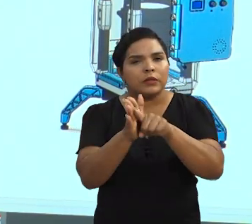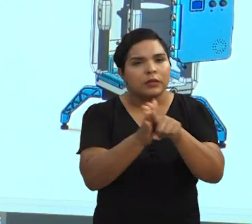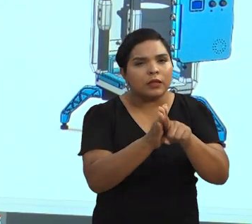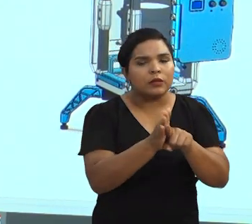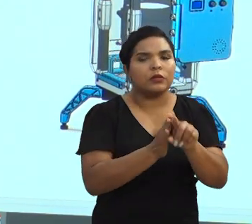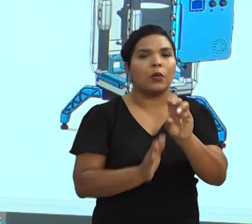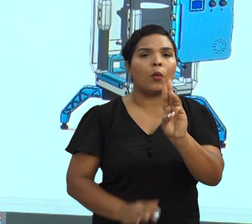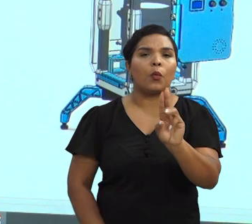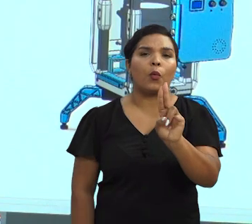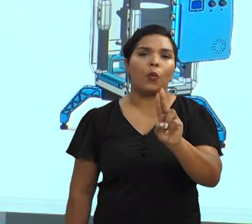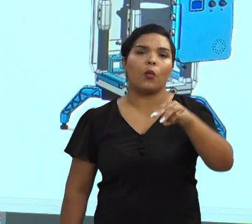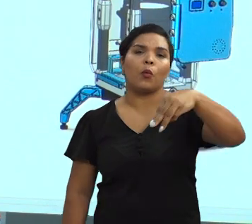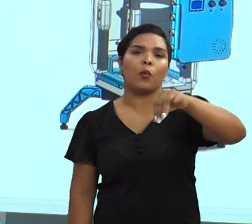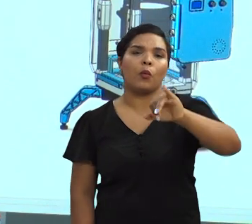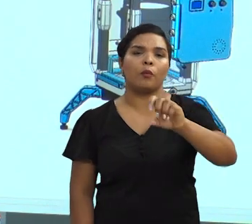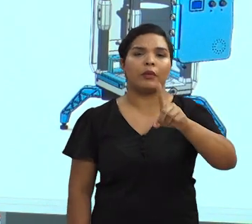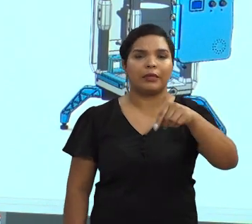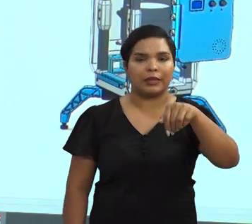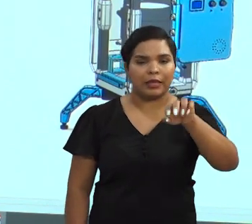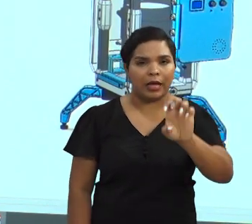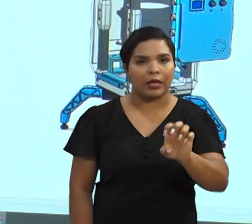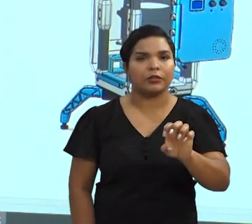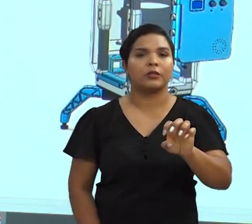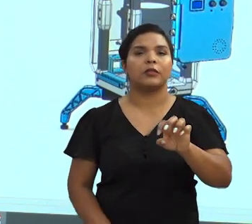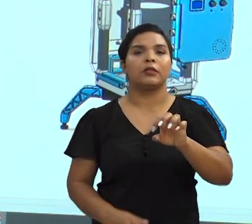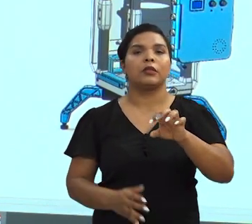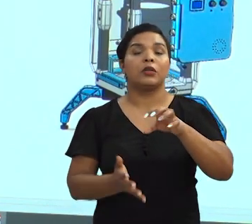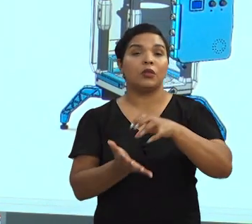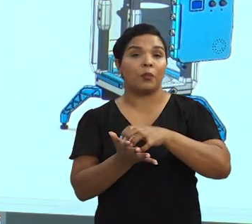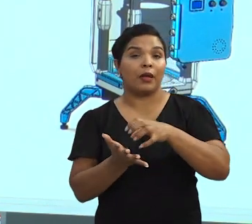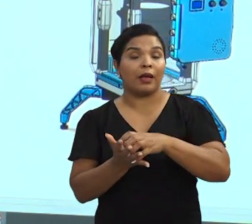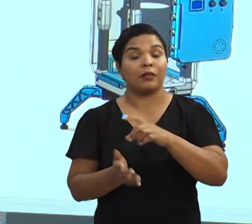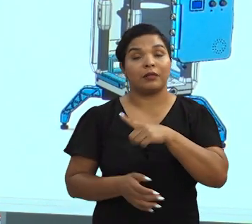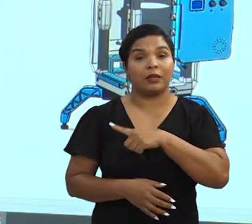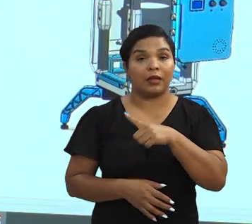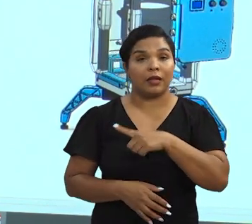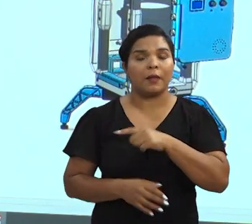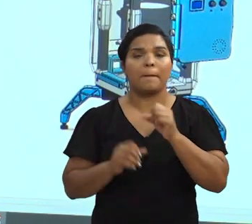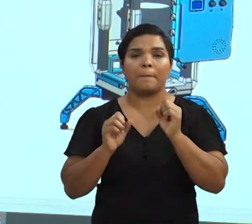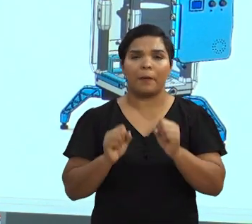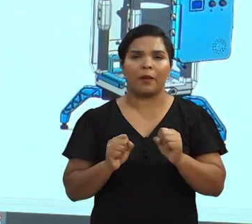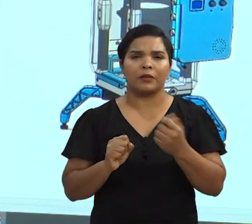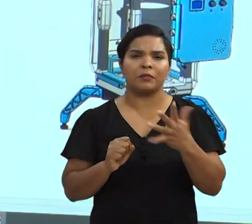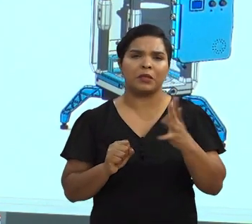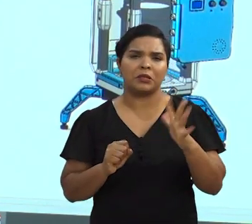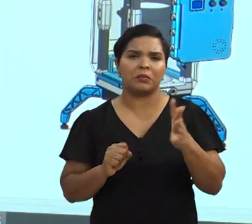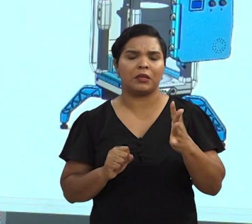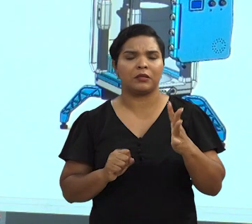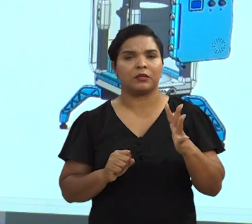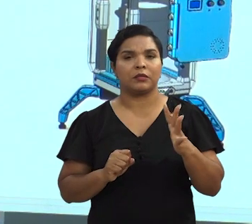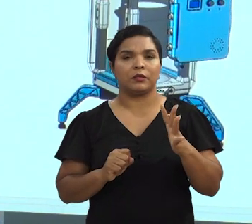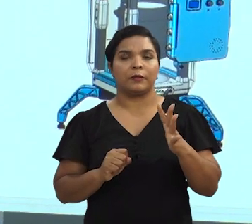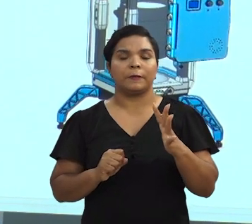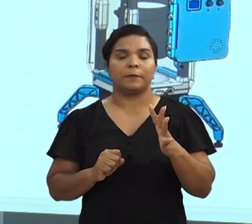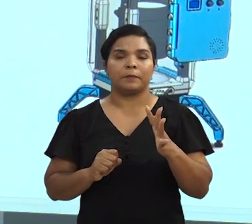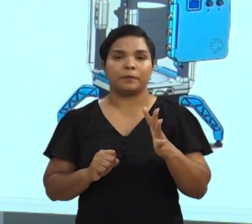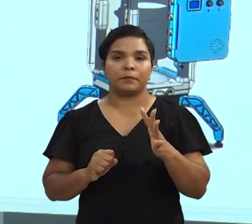e massa específica aparente de grãos que o mercado tem. A gente pode ter dos